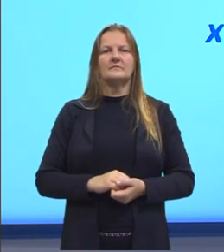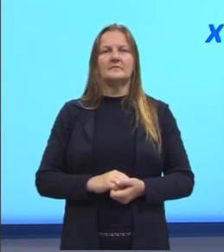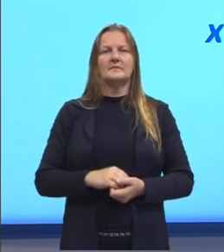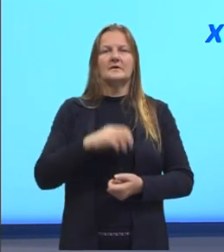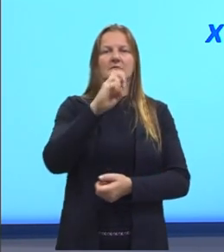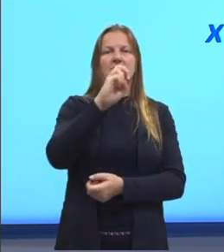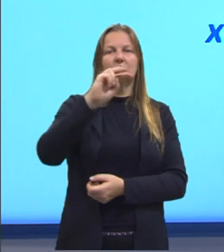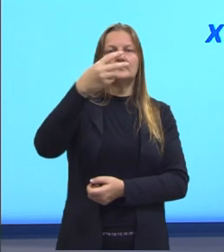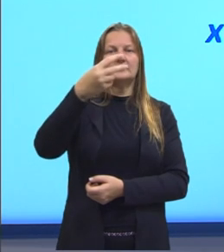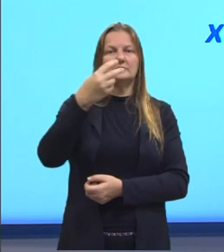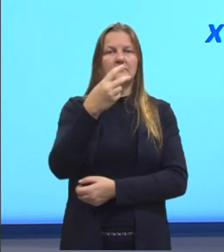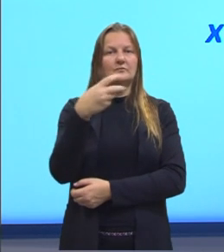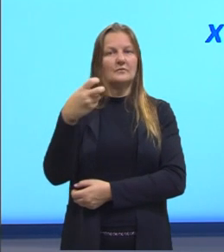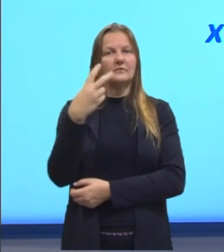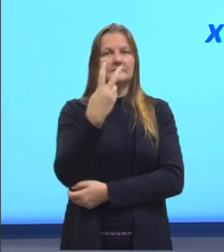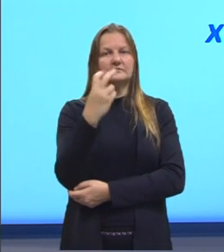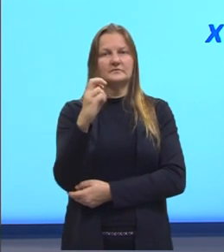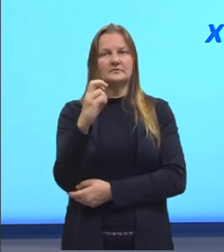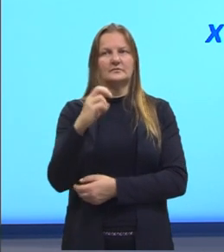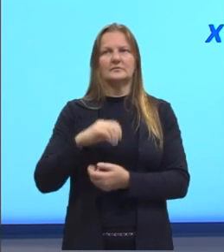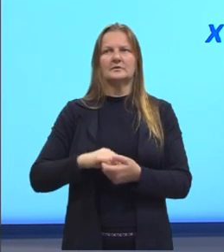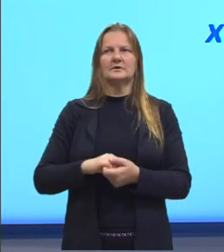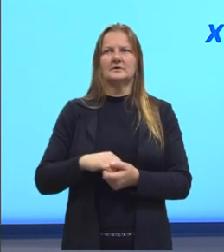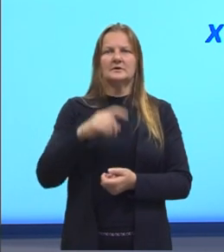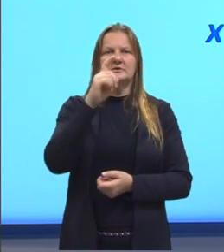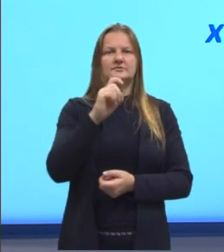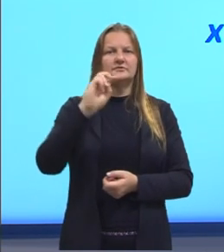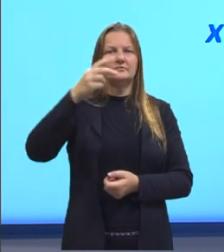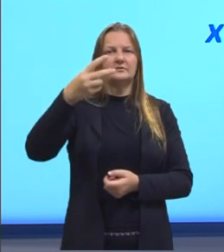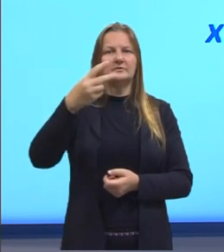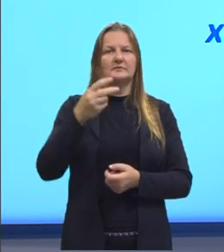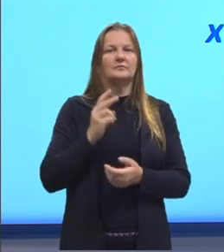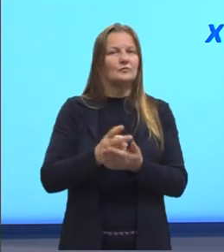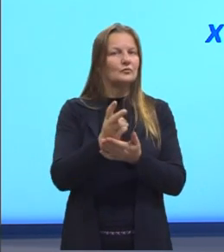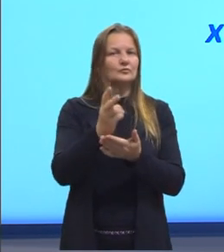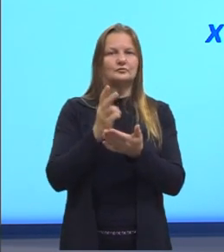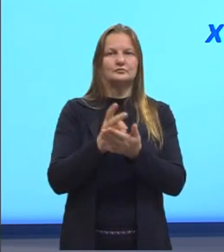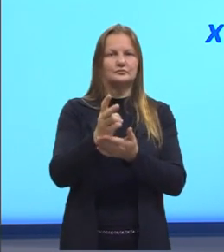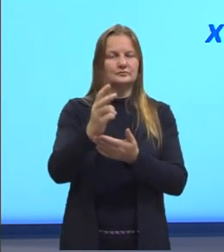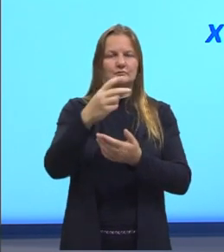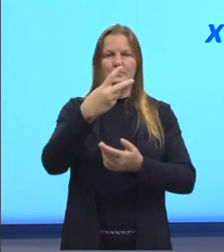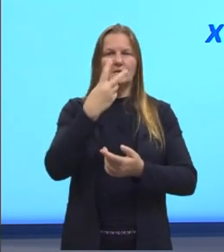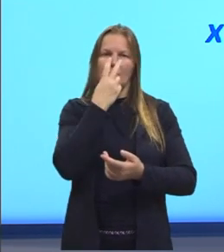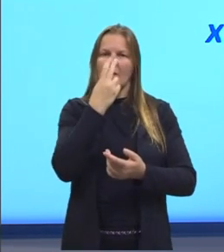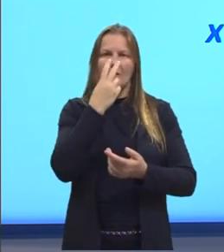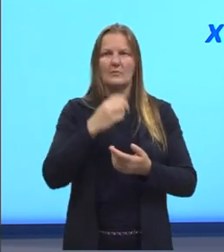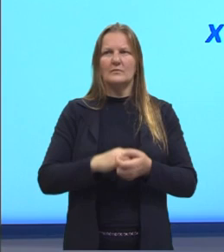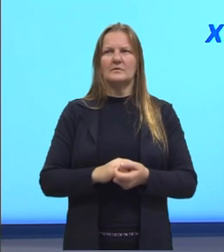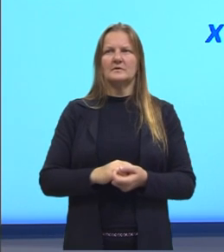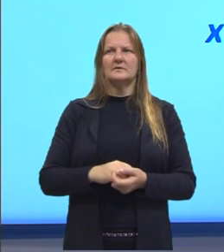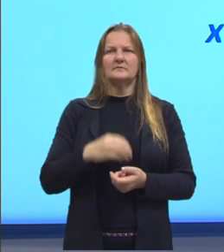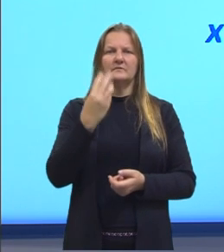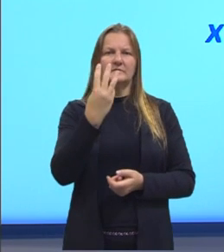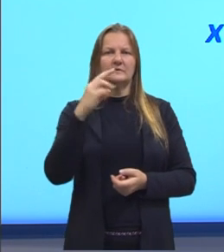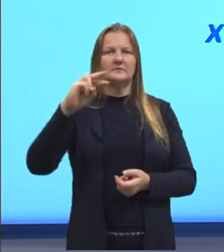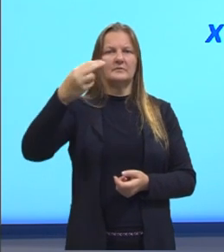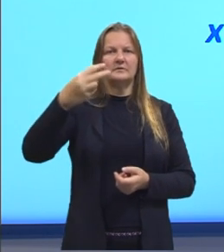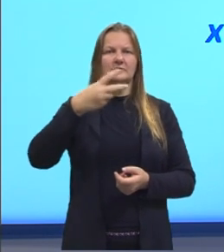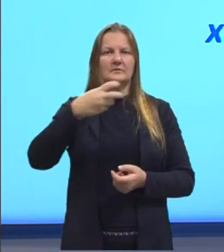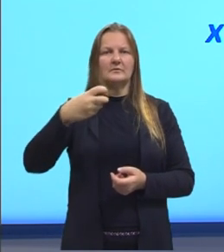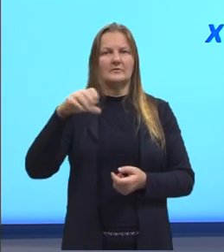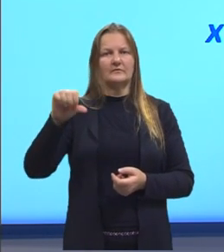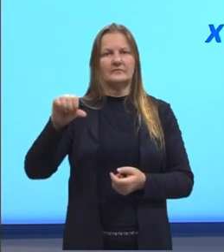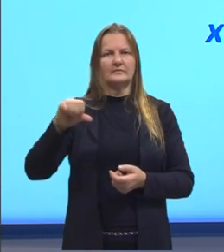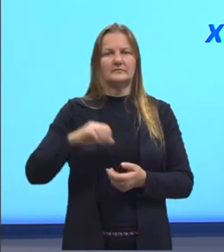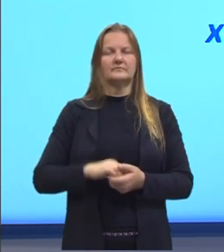5 ao quadrado é 25 X ao quadrado permanece como X ao quadrado e 3 ao quadrado